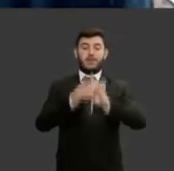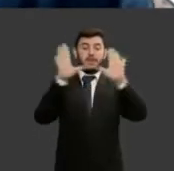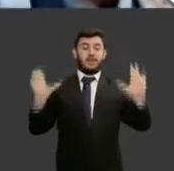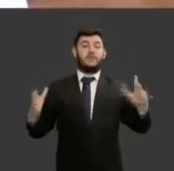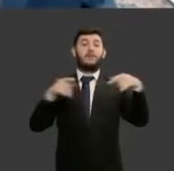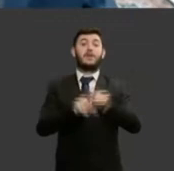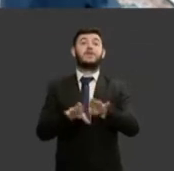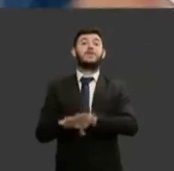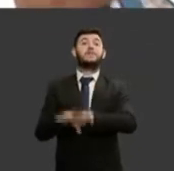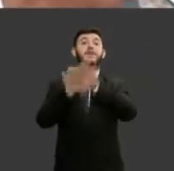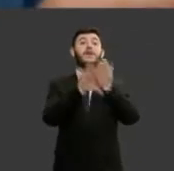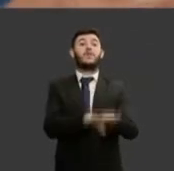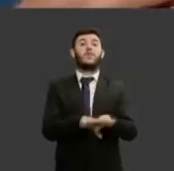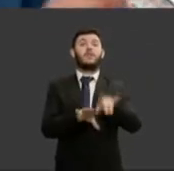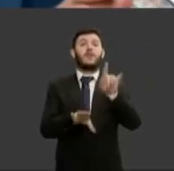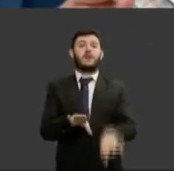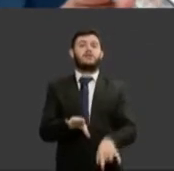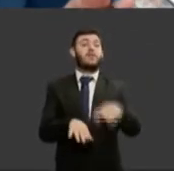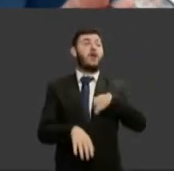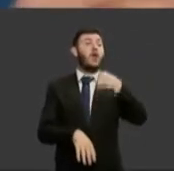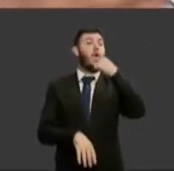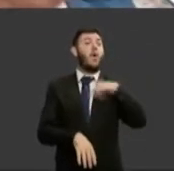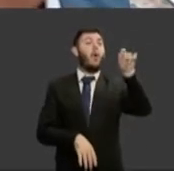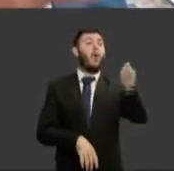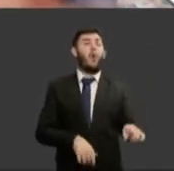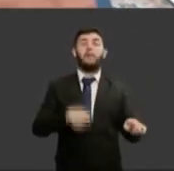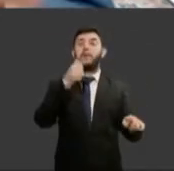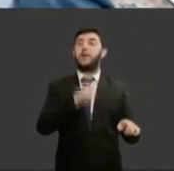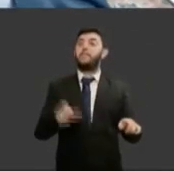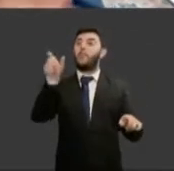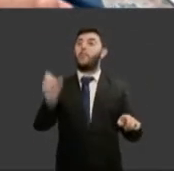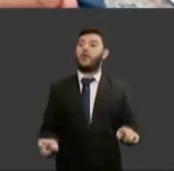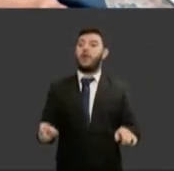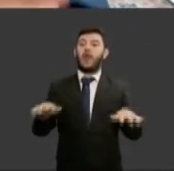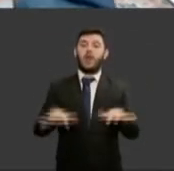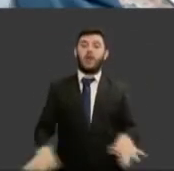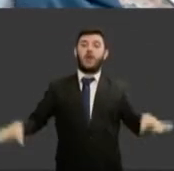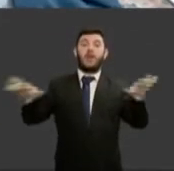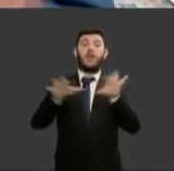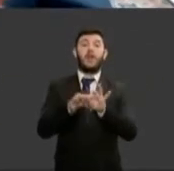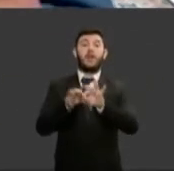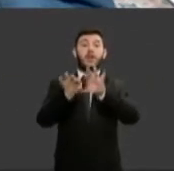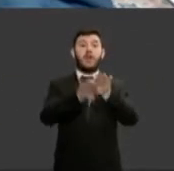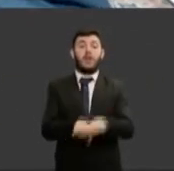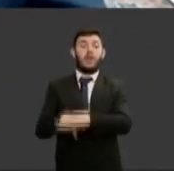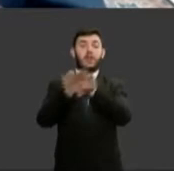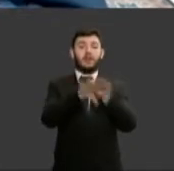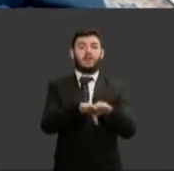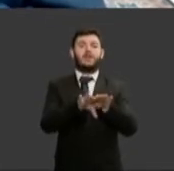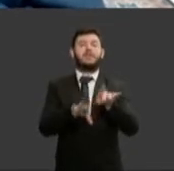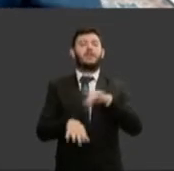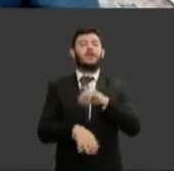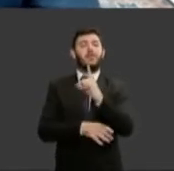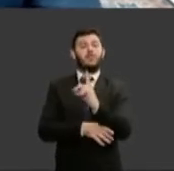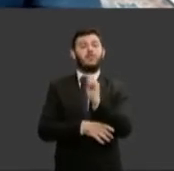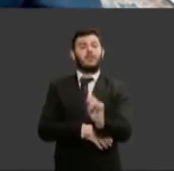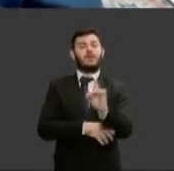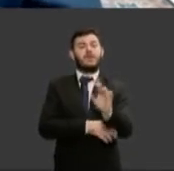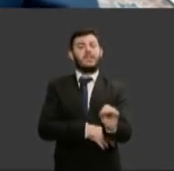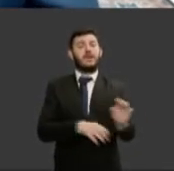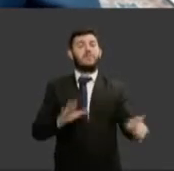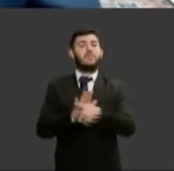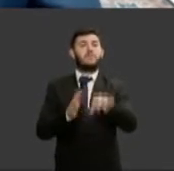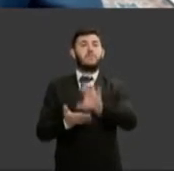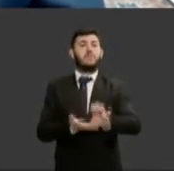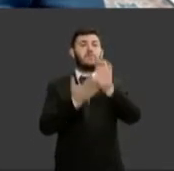entre homens e mulheres, considerando os dados do Conselho Nacional de Justiça